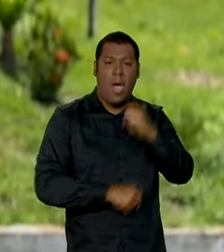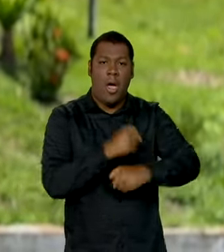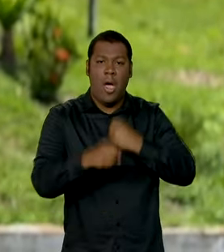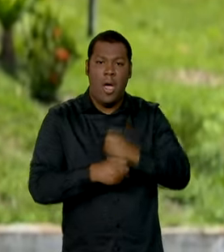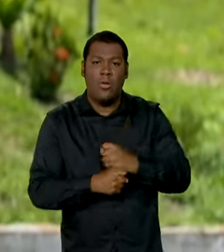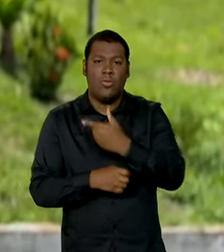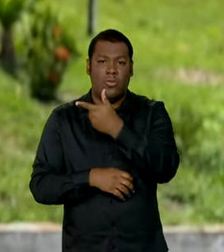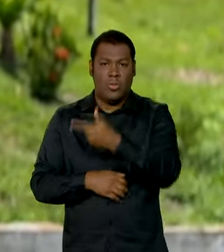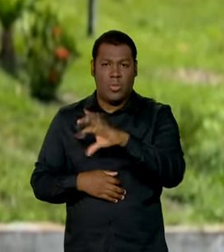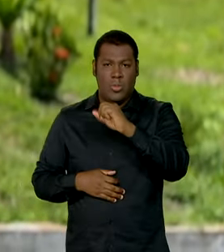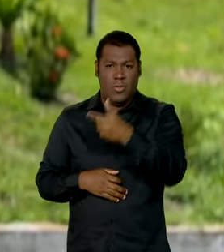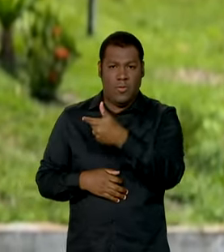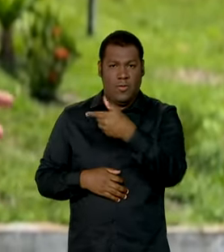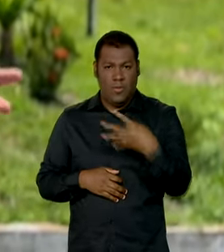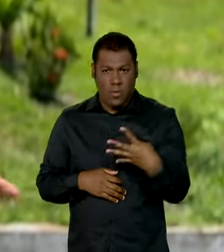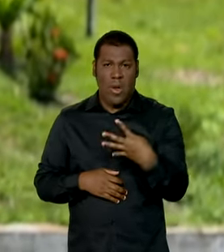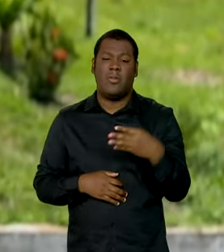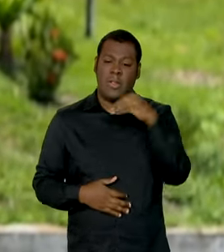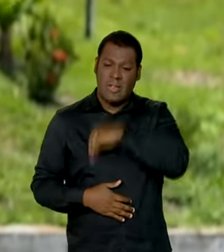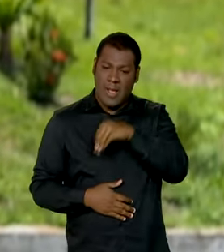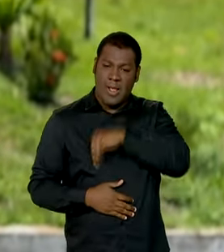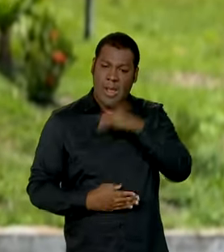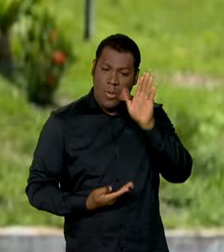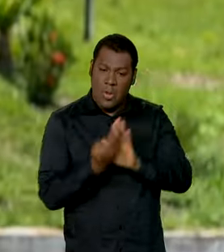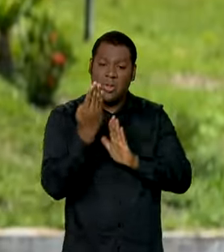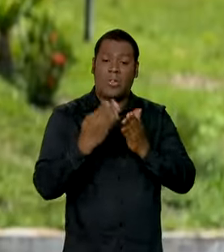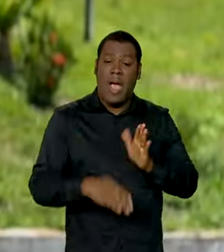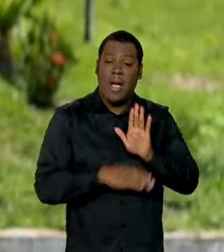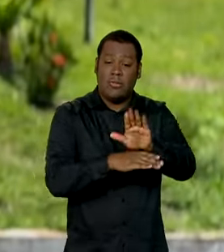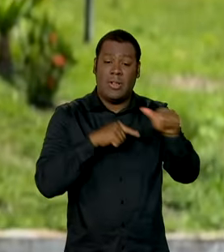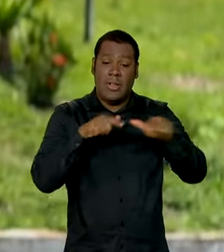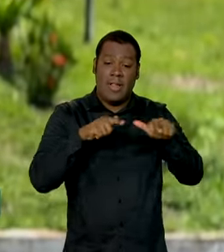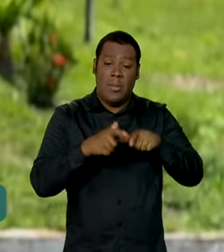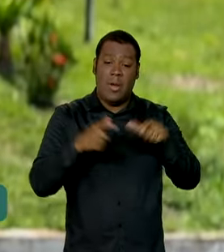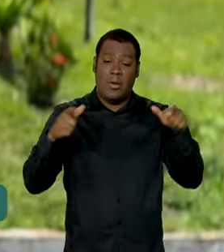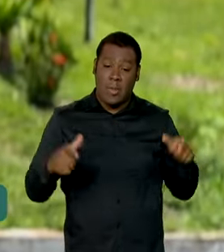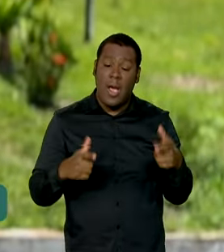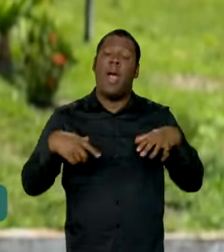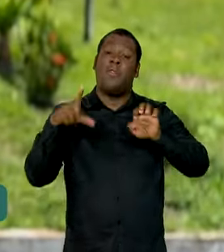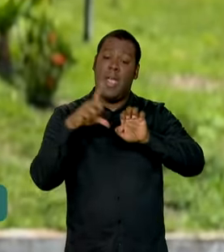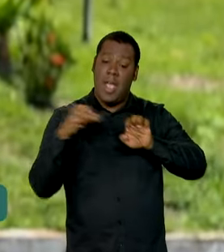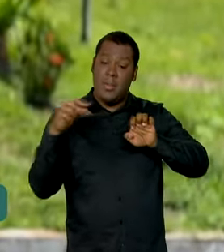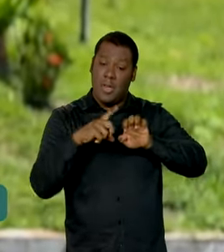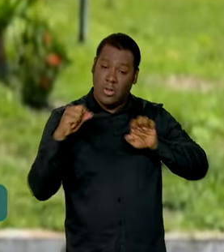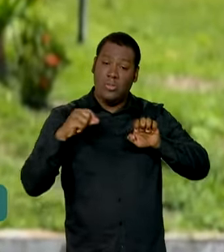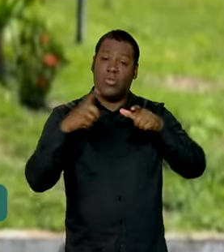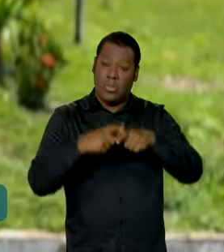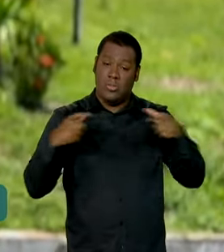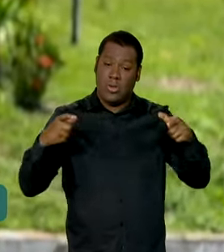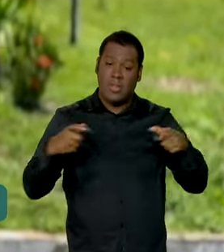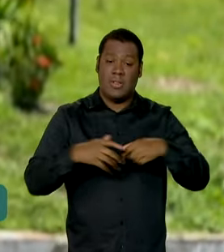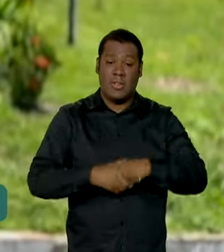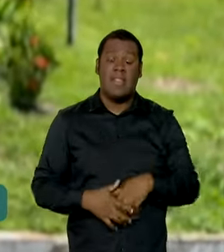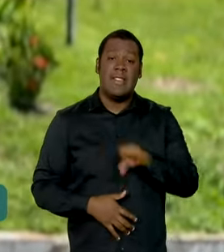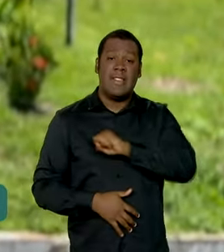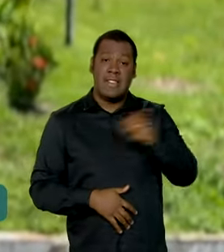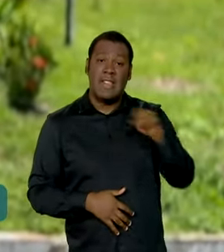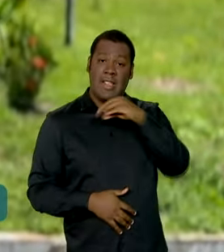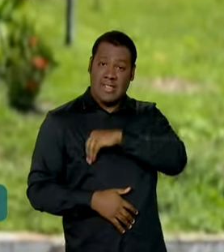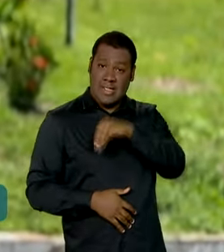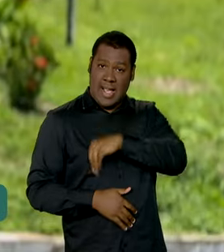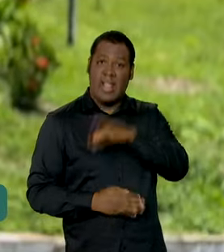um rendimento ainda maior, com mais emprego, com mais empreendedorismo. Por quê? Porque quando cresce a renda,